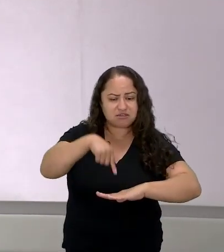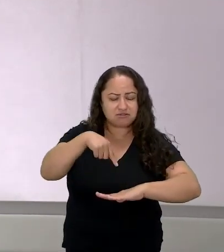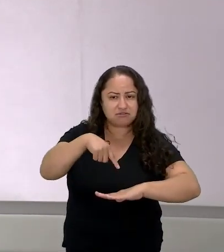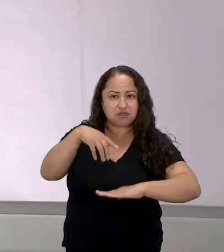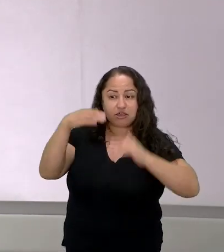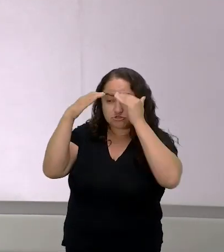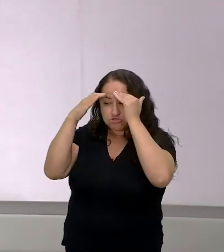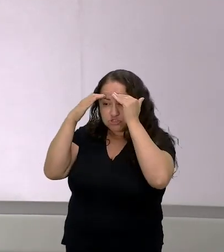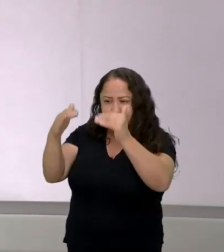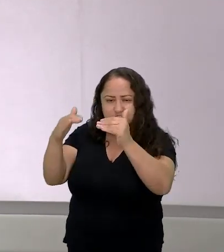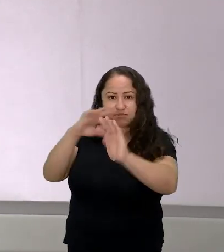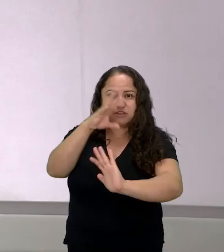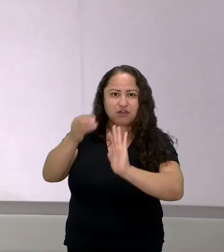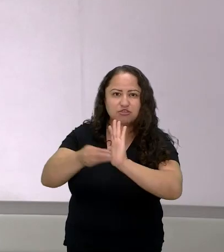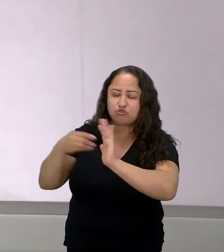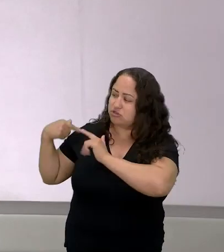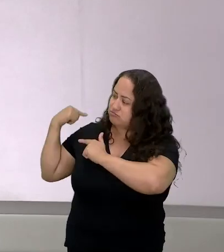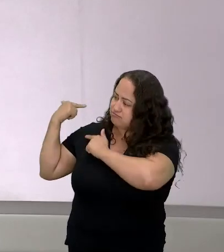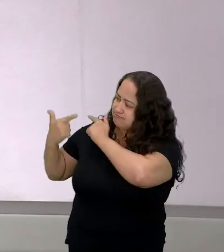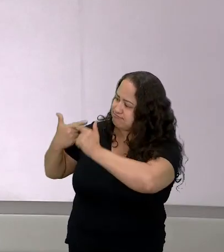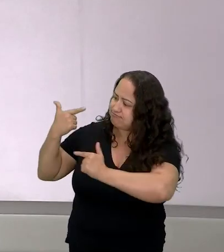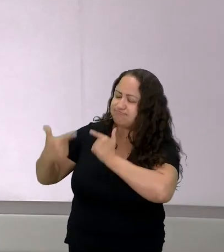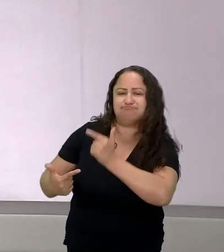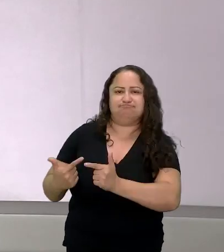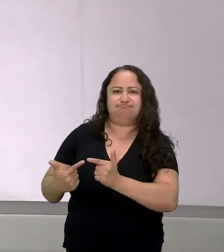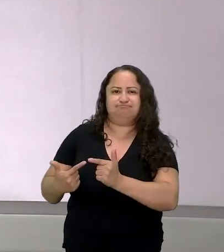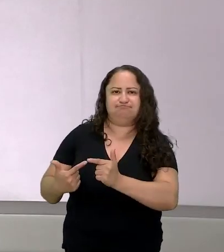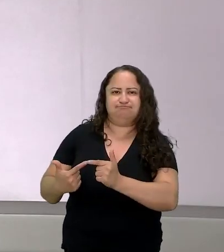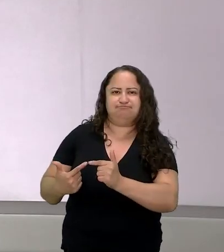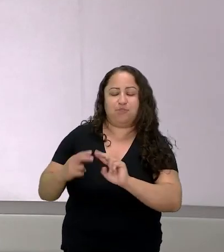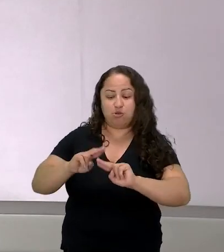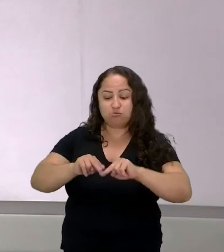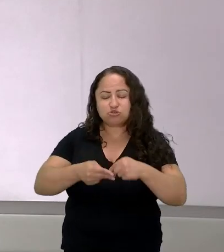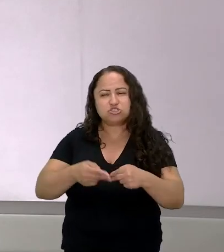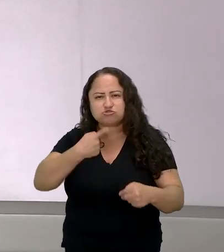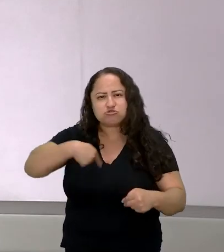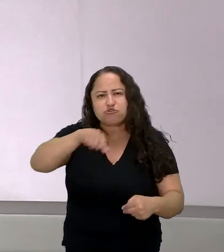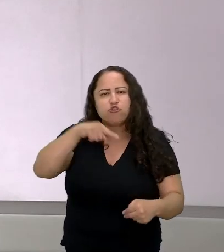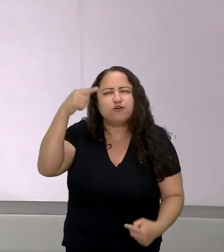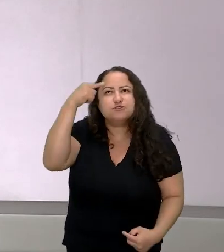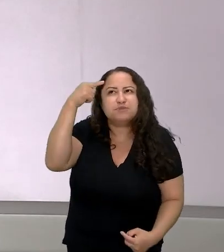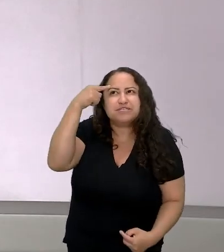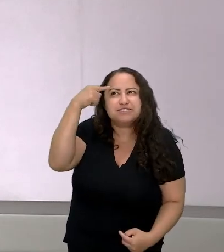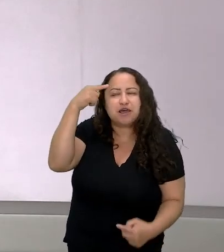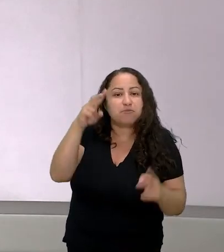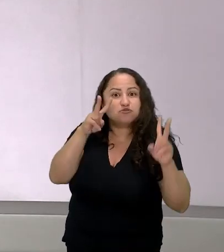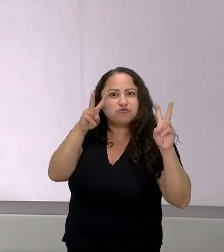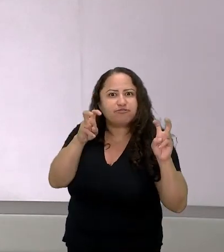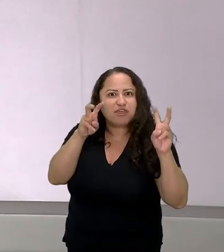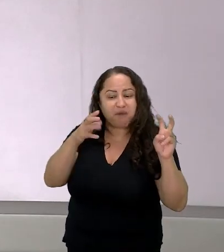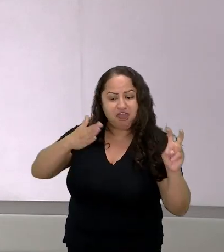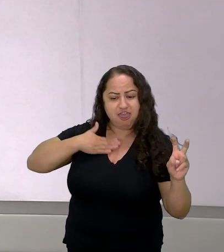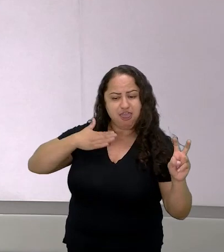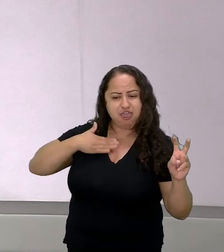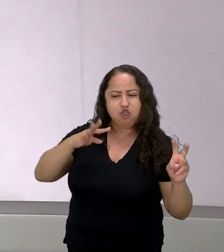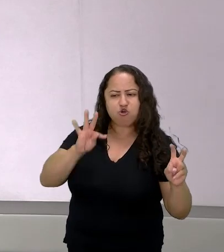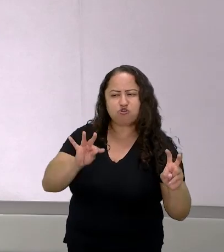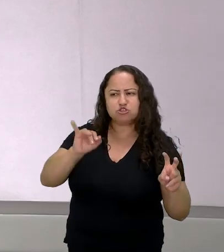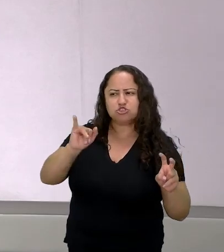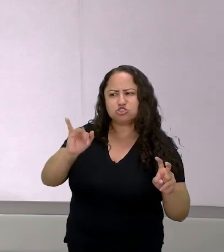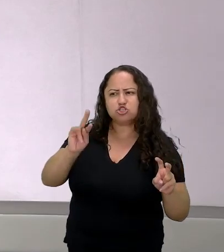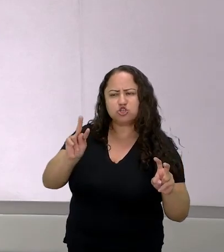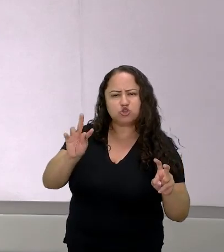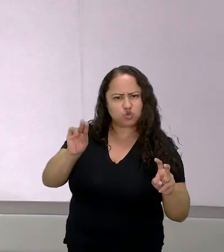respeito a toda essa ancestralidade então quando nós pensamos nesse título eu tituba bruxa